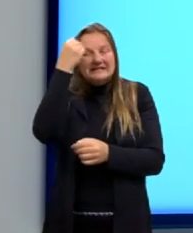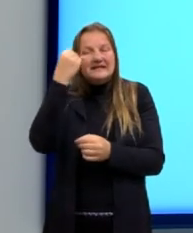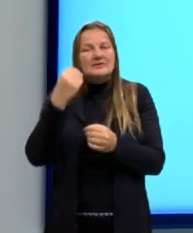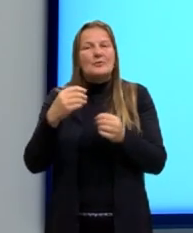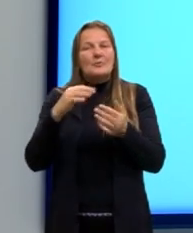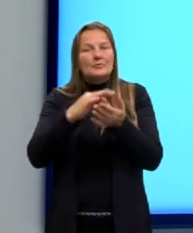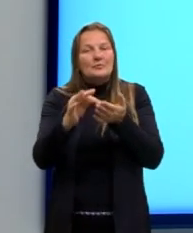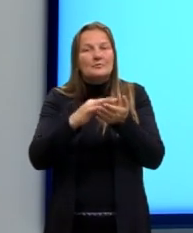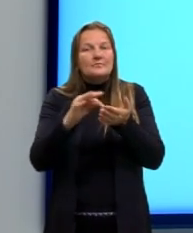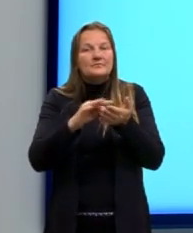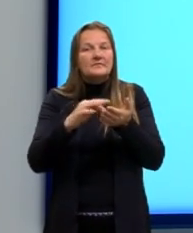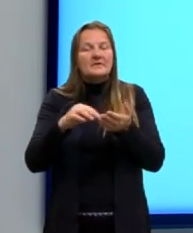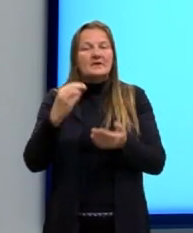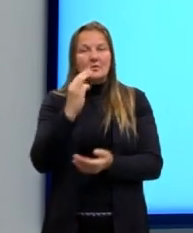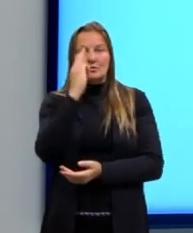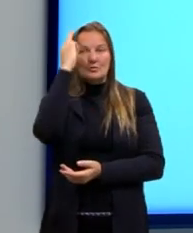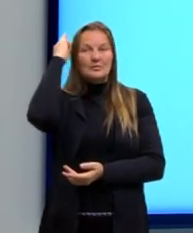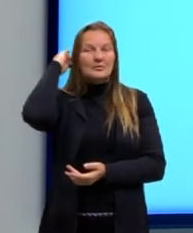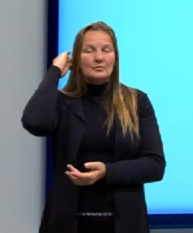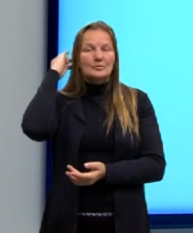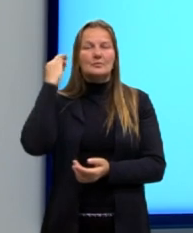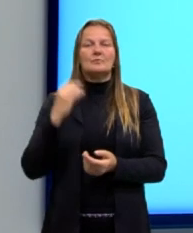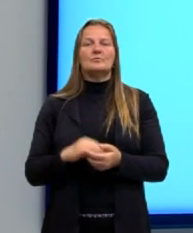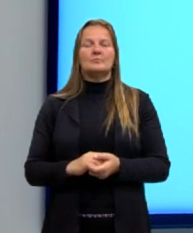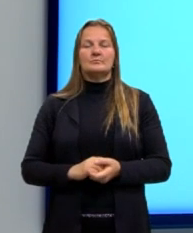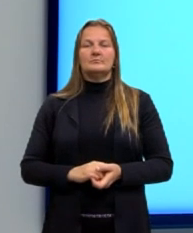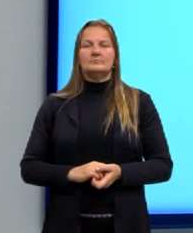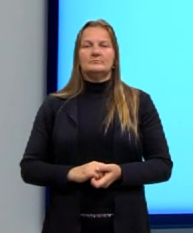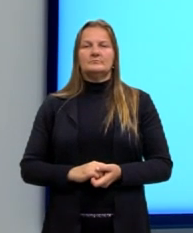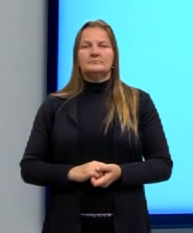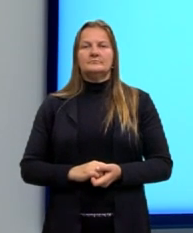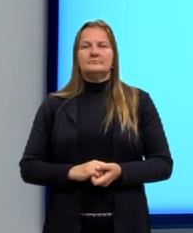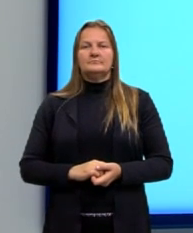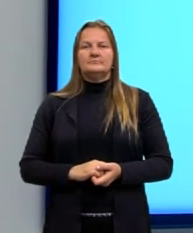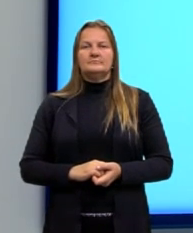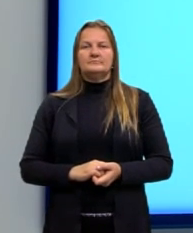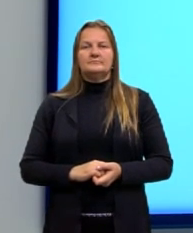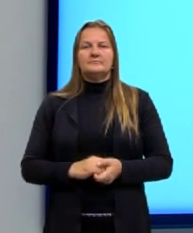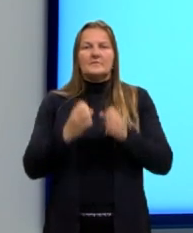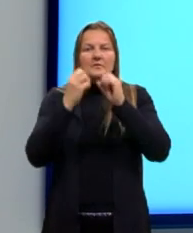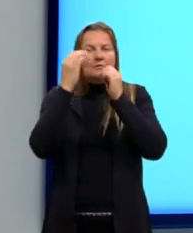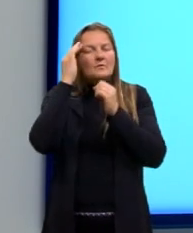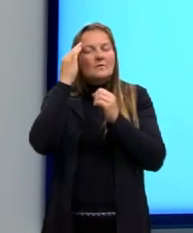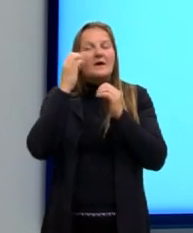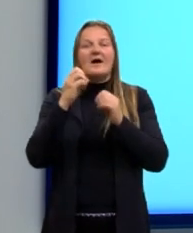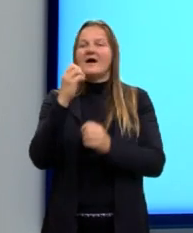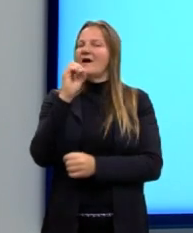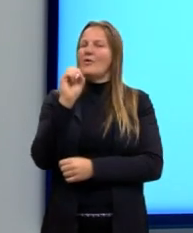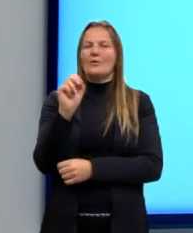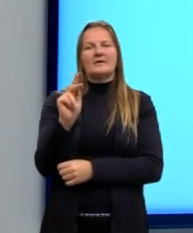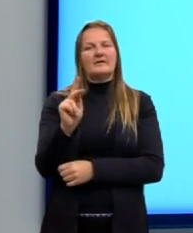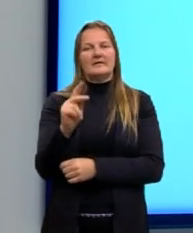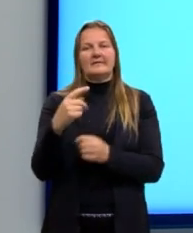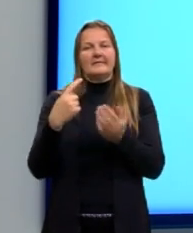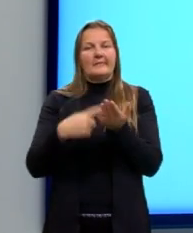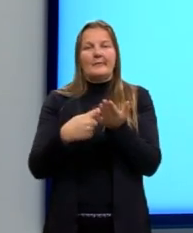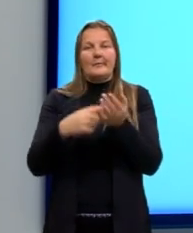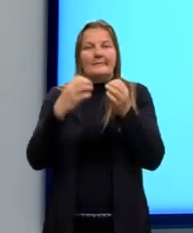corpuscular de Newton. Se deu, então, a partir dali se entendeu a luz como uma onda.